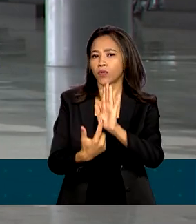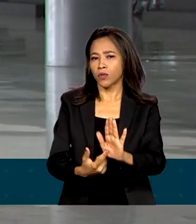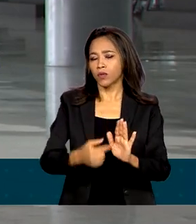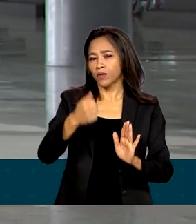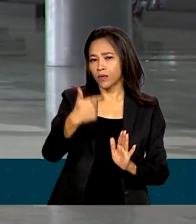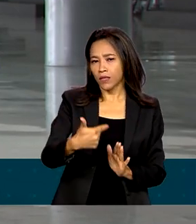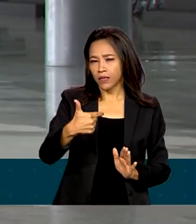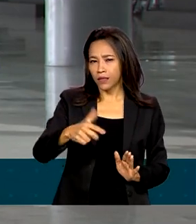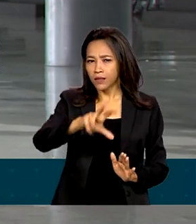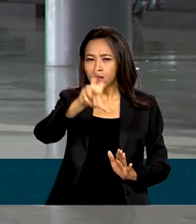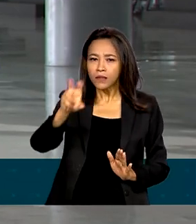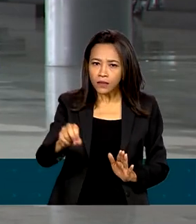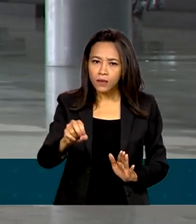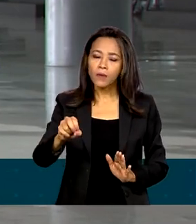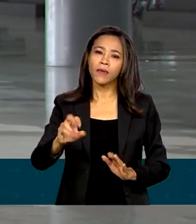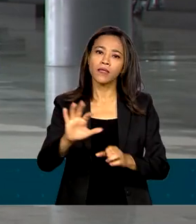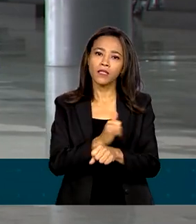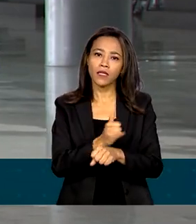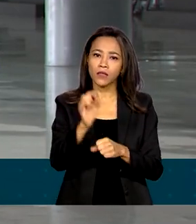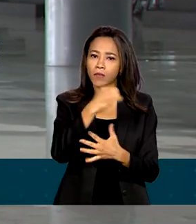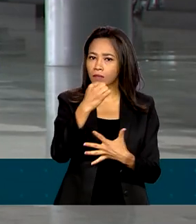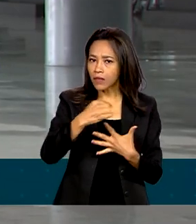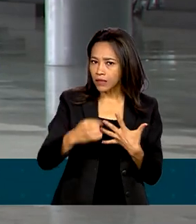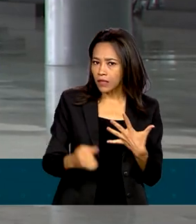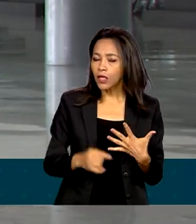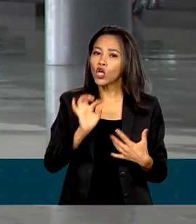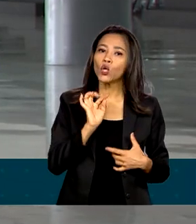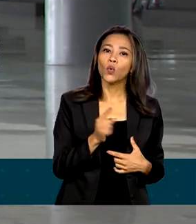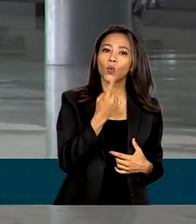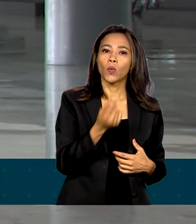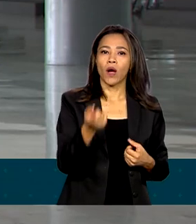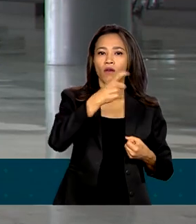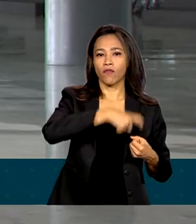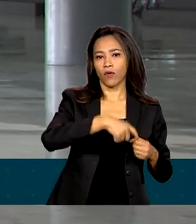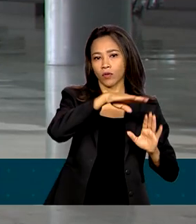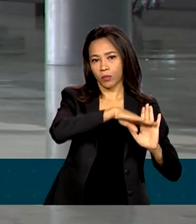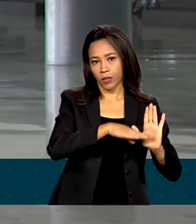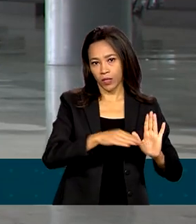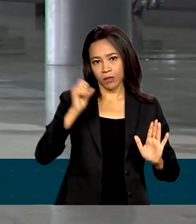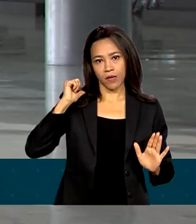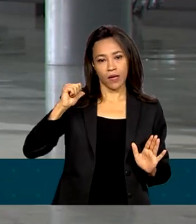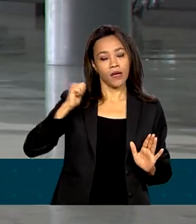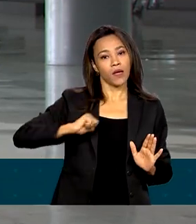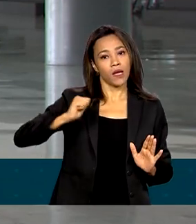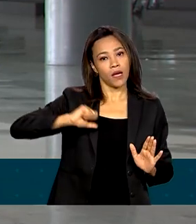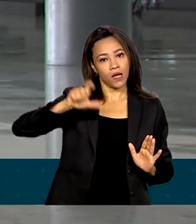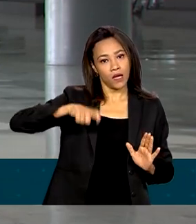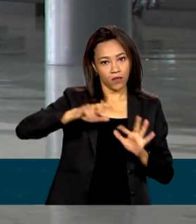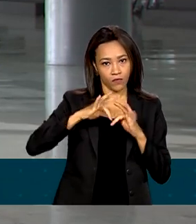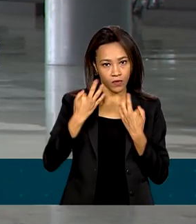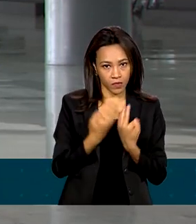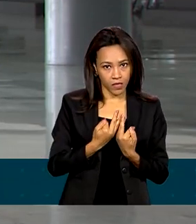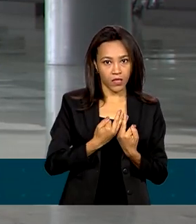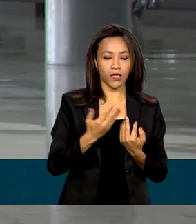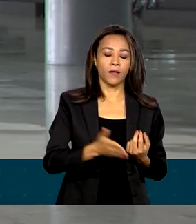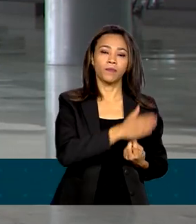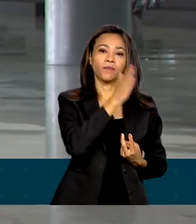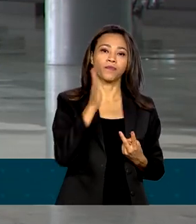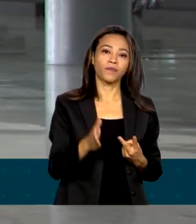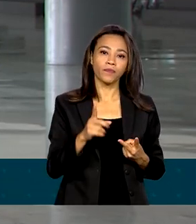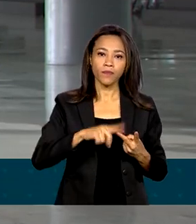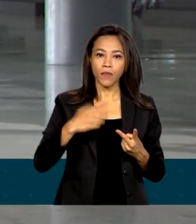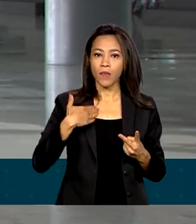ações. Um dos focos foi a retomada do Bolsa Família, principal programa de distribuição de renda, também do